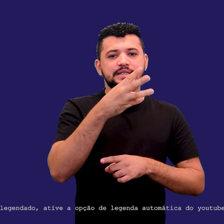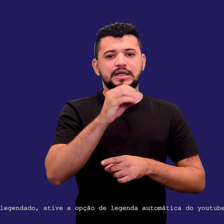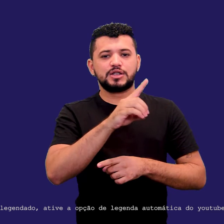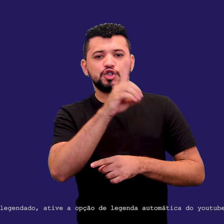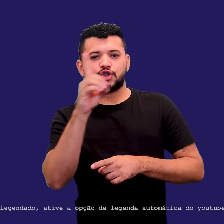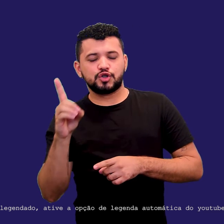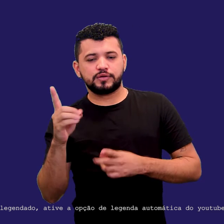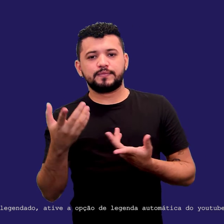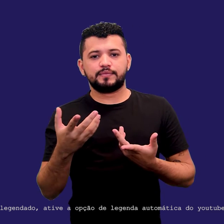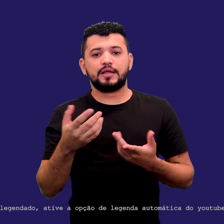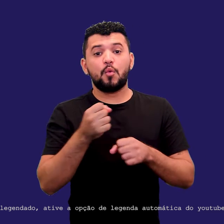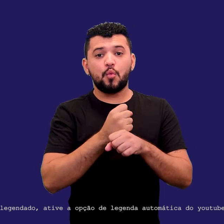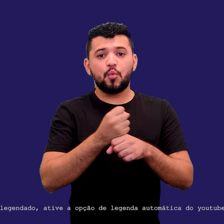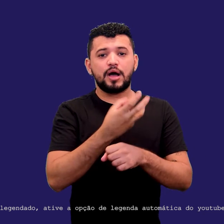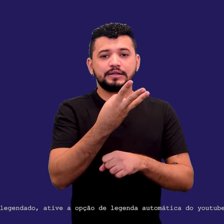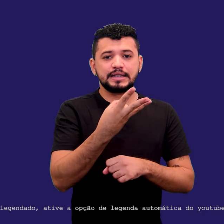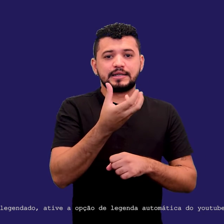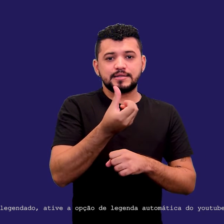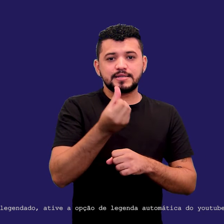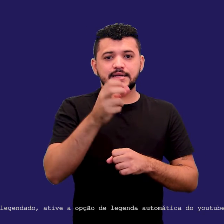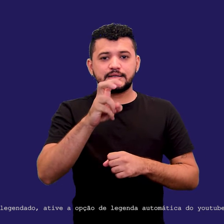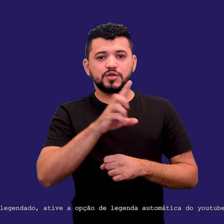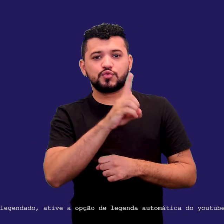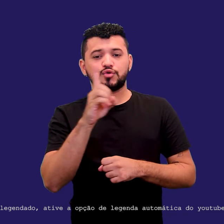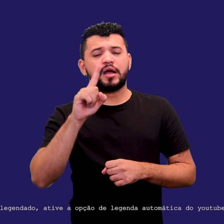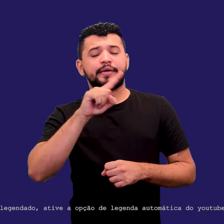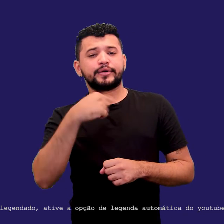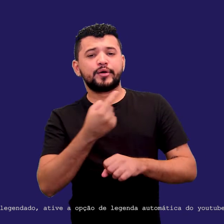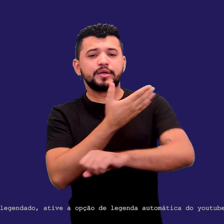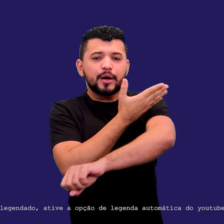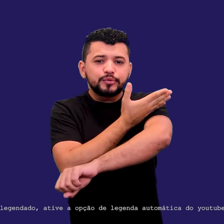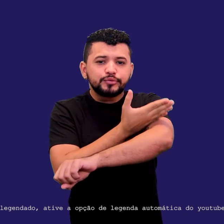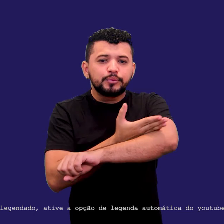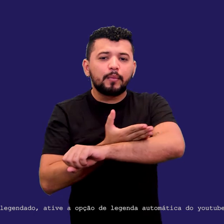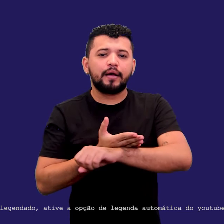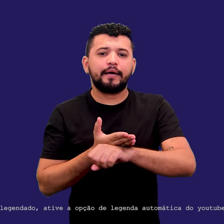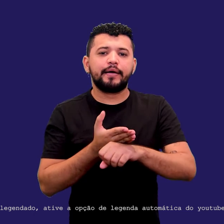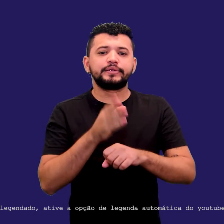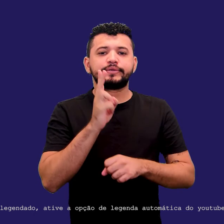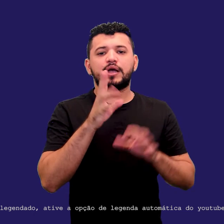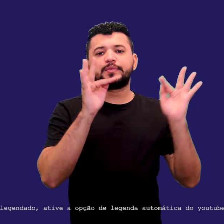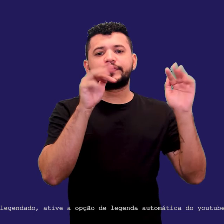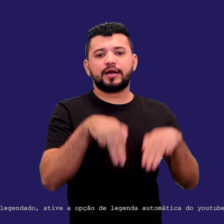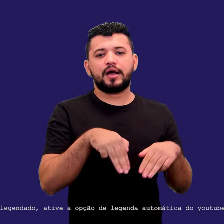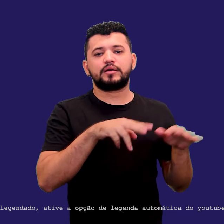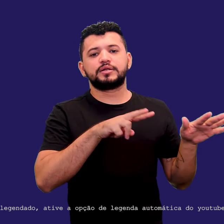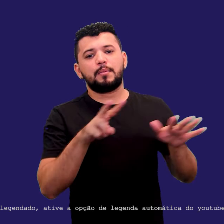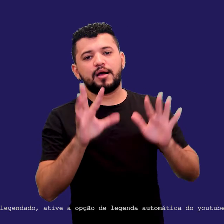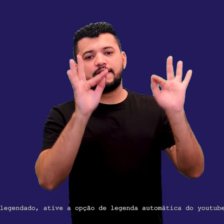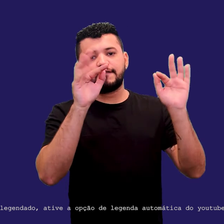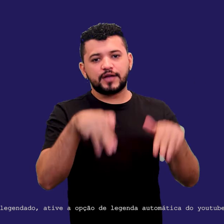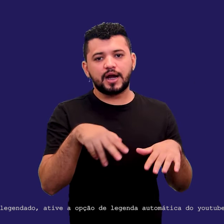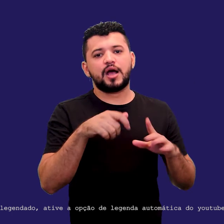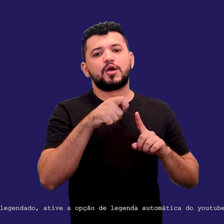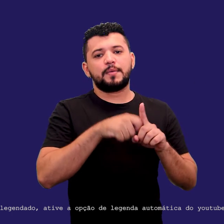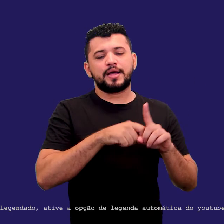365 dias, e a gente está acostumado com finalizações. É o final da semana, é o final do mês, é o